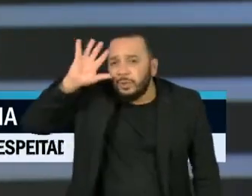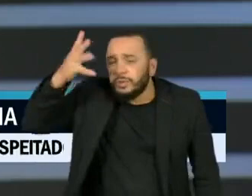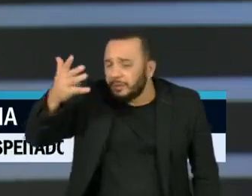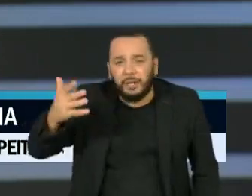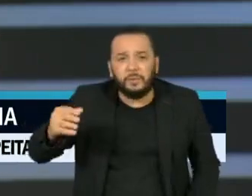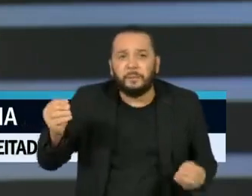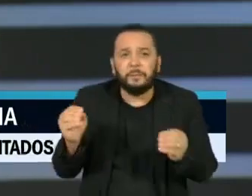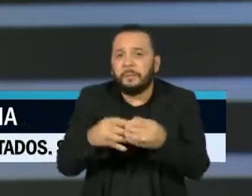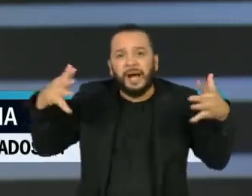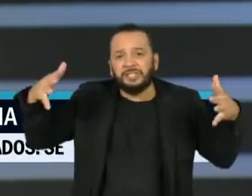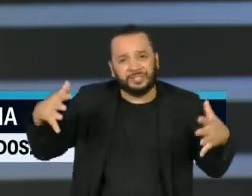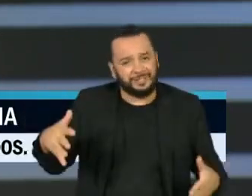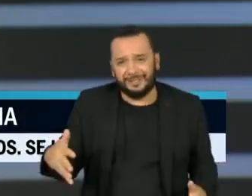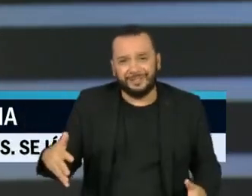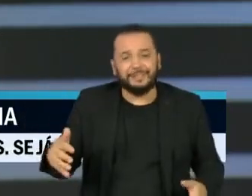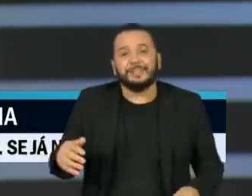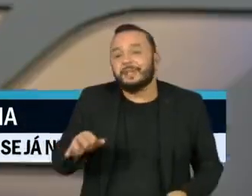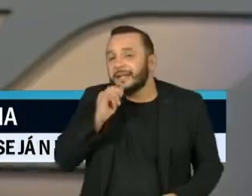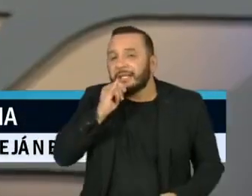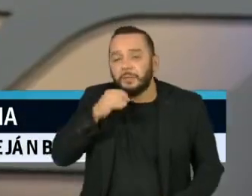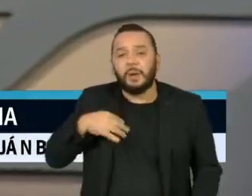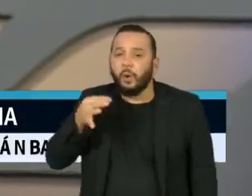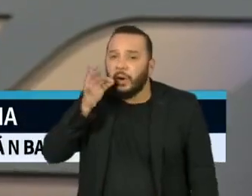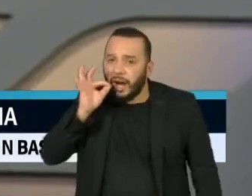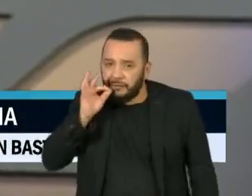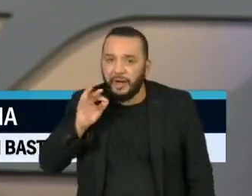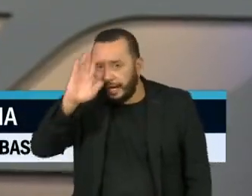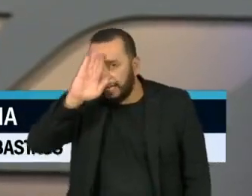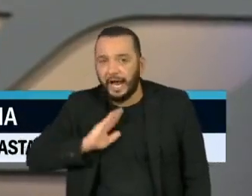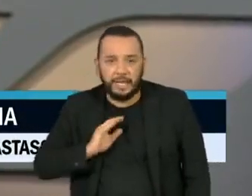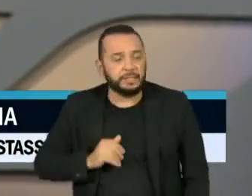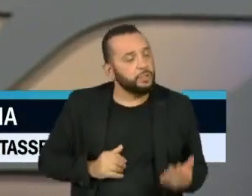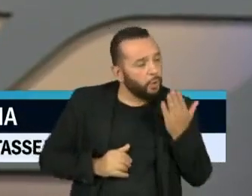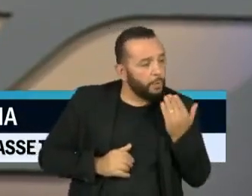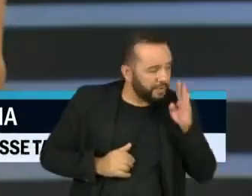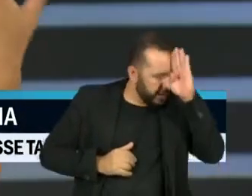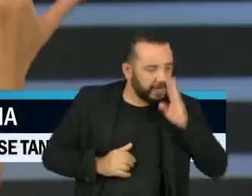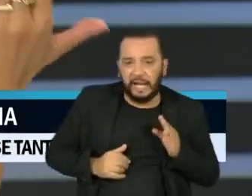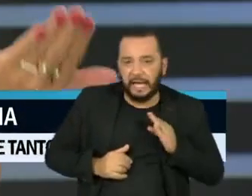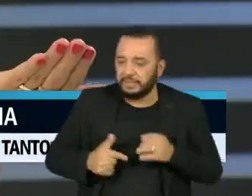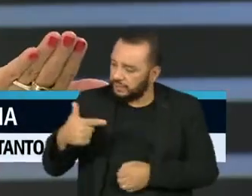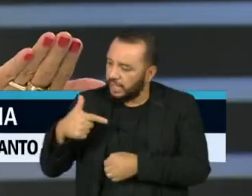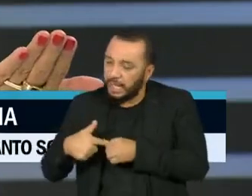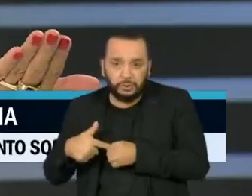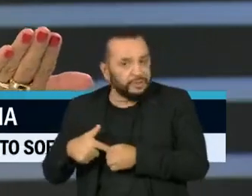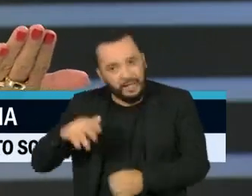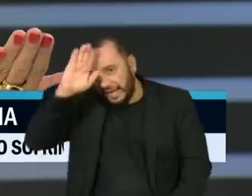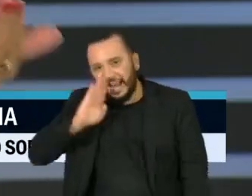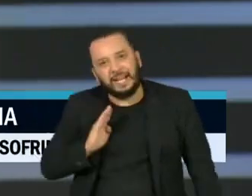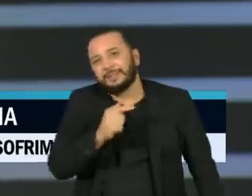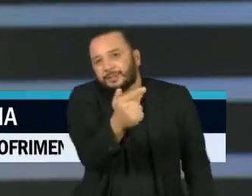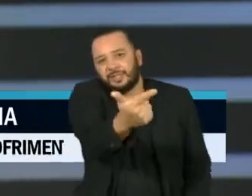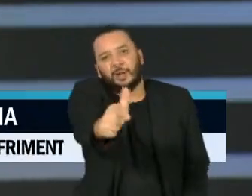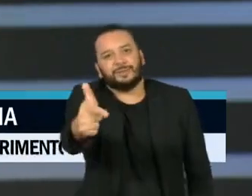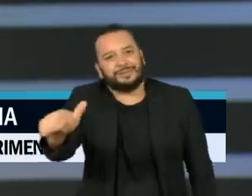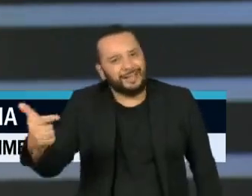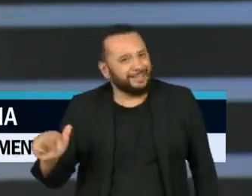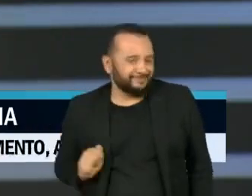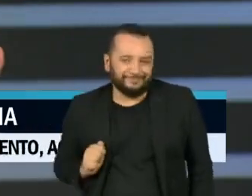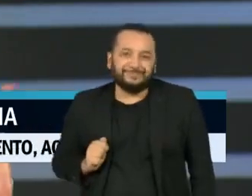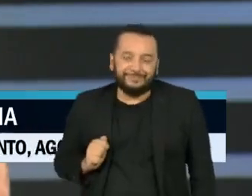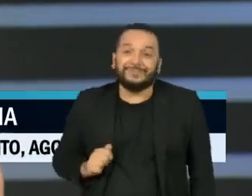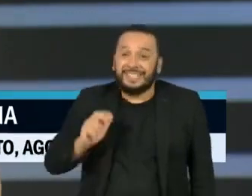grátis, não tem almoço grátis e não tem tanque de combustível grátis. Então, essa conta vai ficar para o próximo governo se